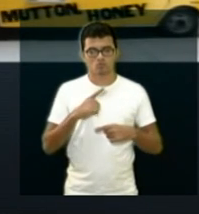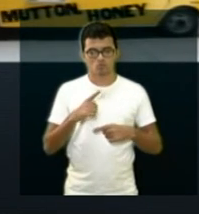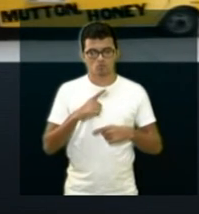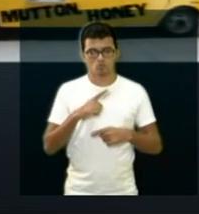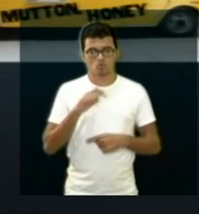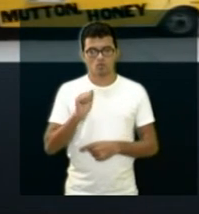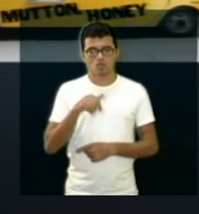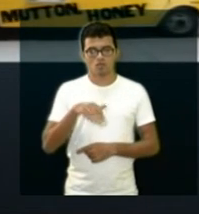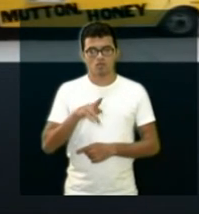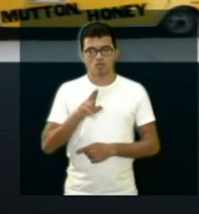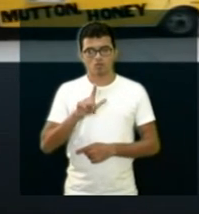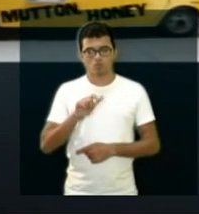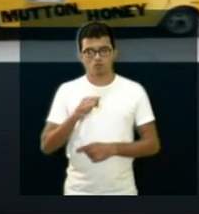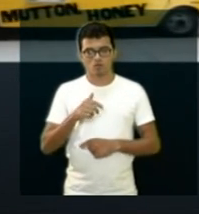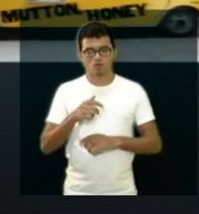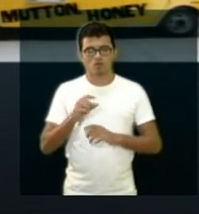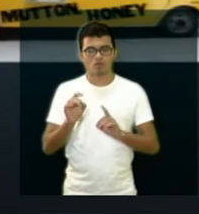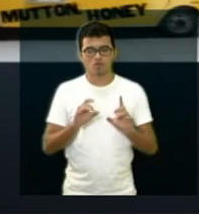dos foodtruc.